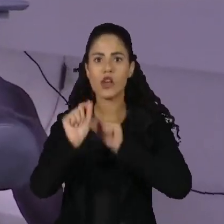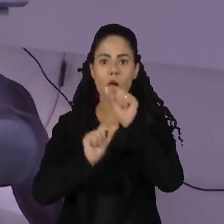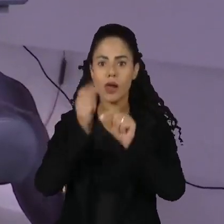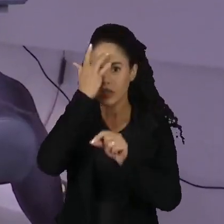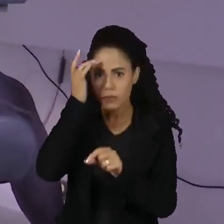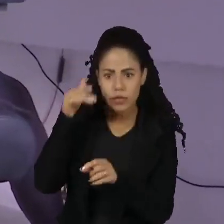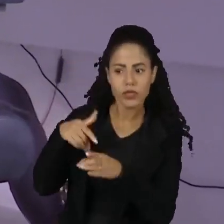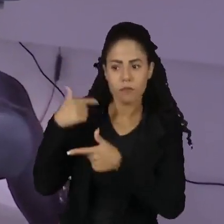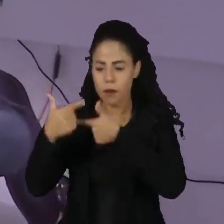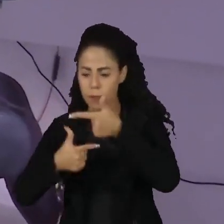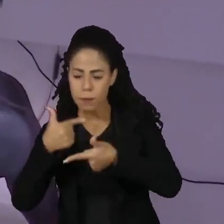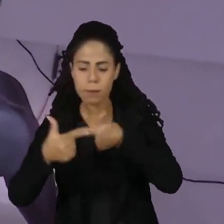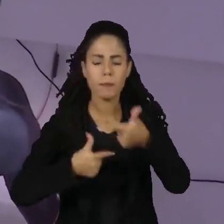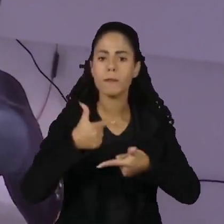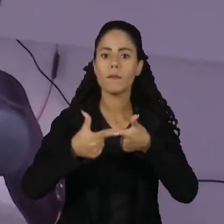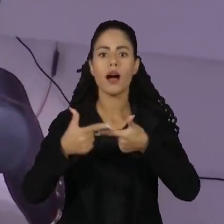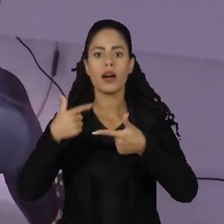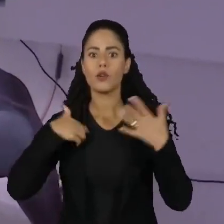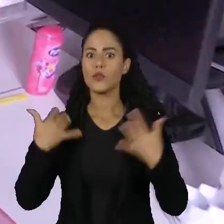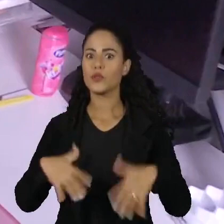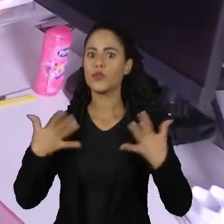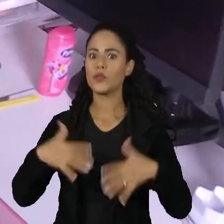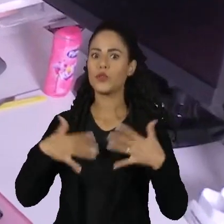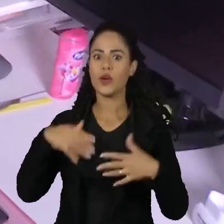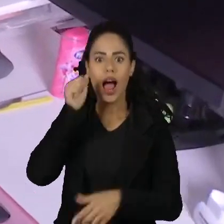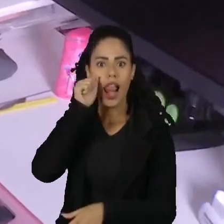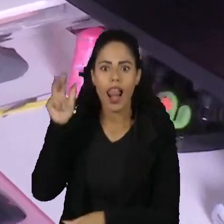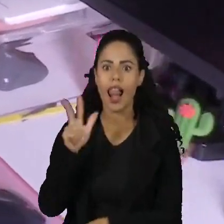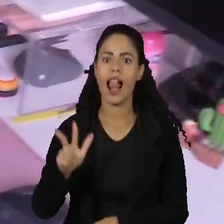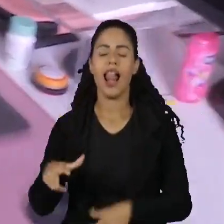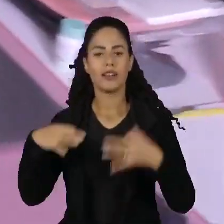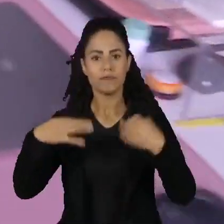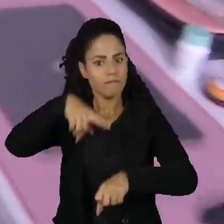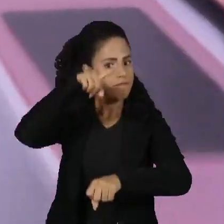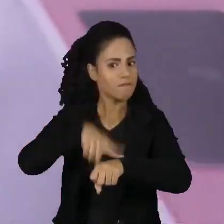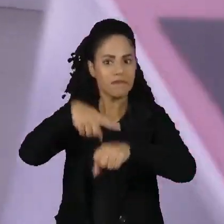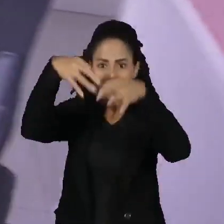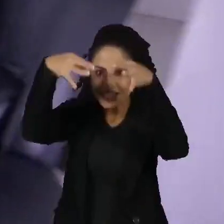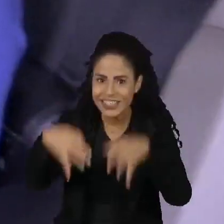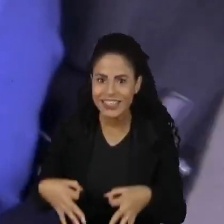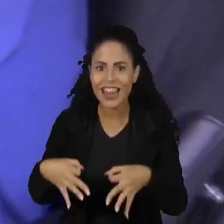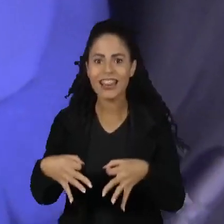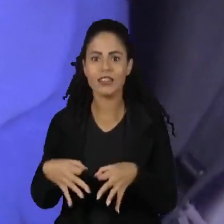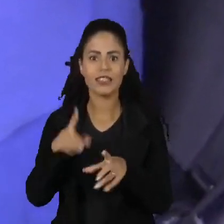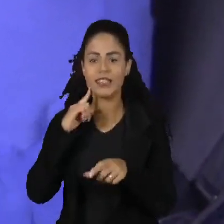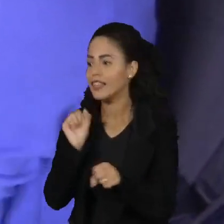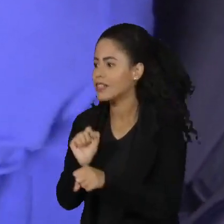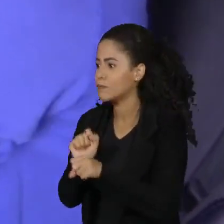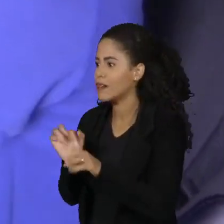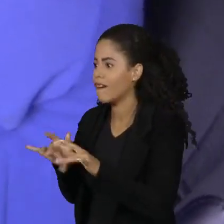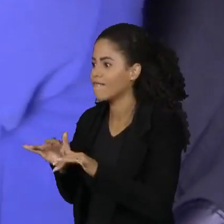tutores trabalham. E muito esperto, sabe exatamente quando o expediente terminou.